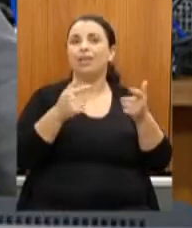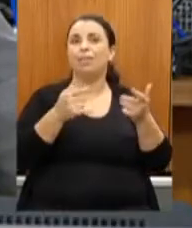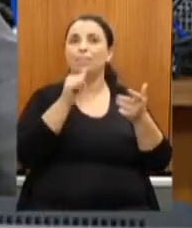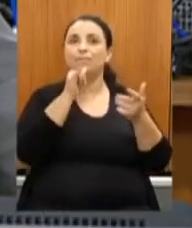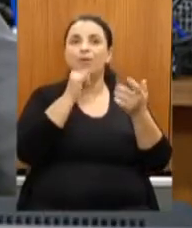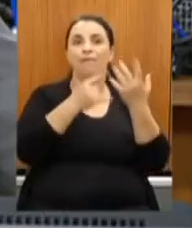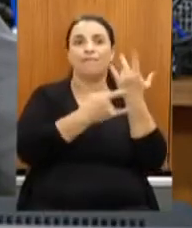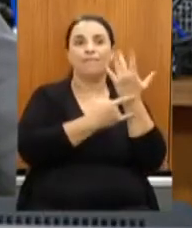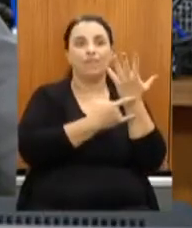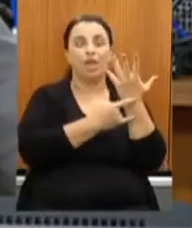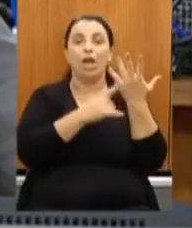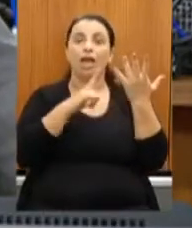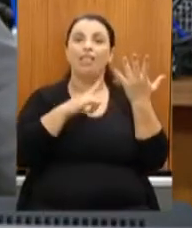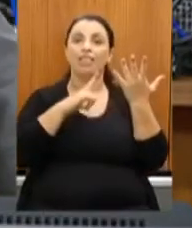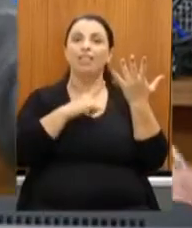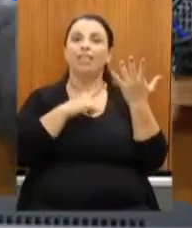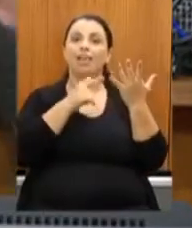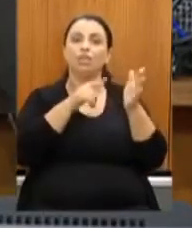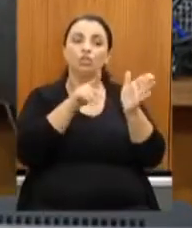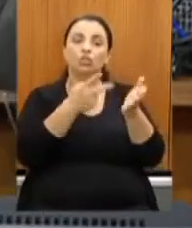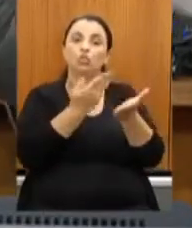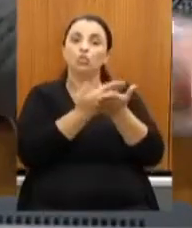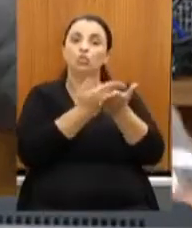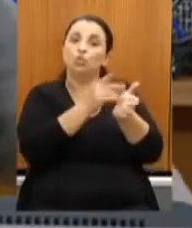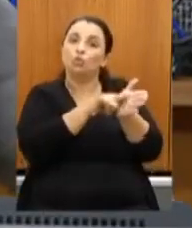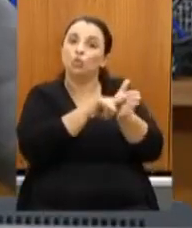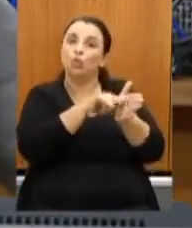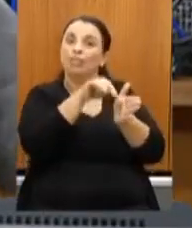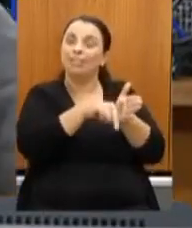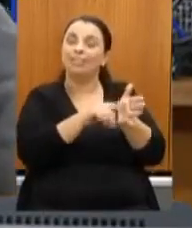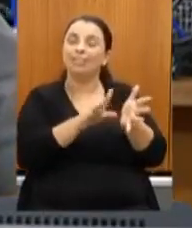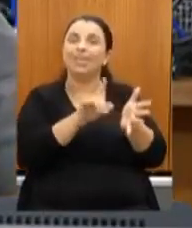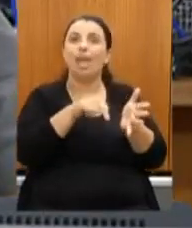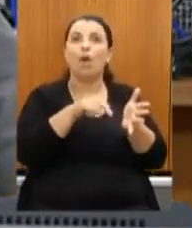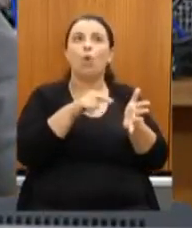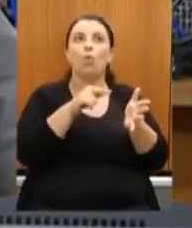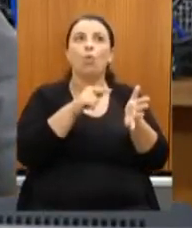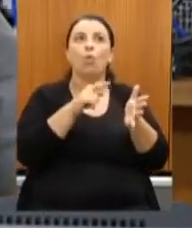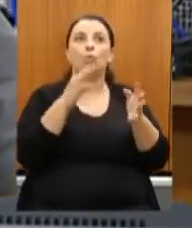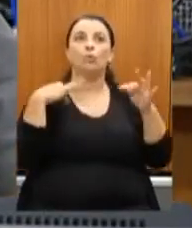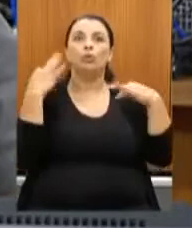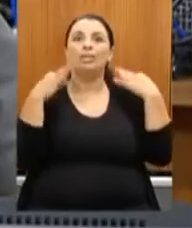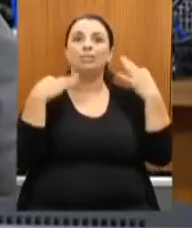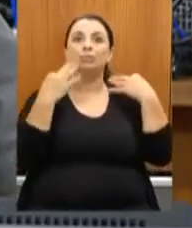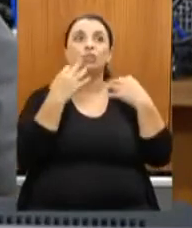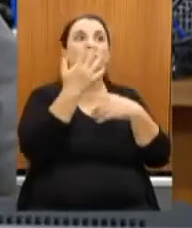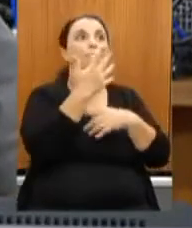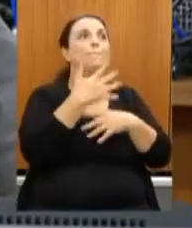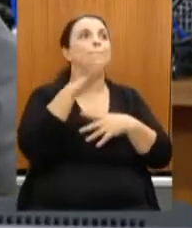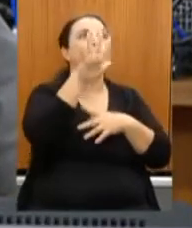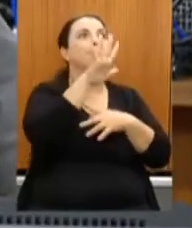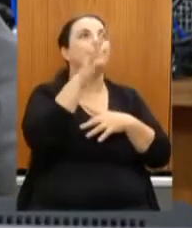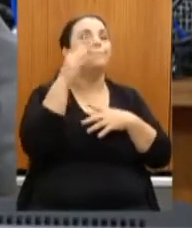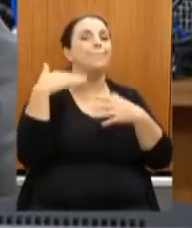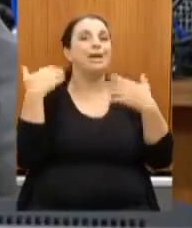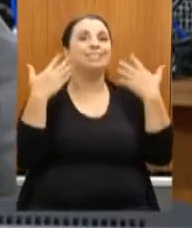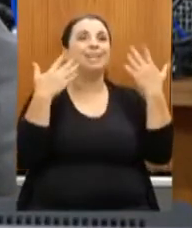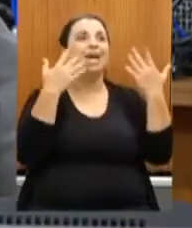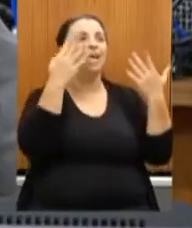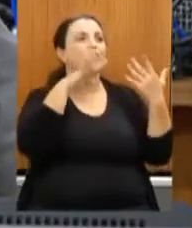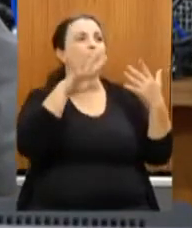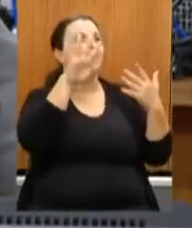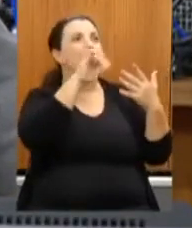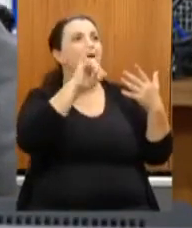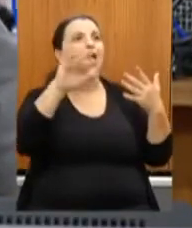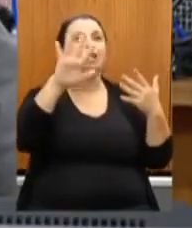nesse sentido, que é o turismo de paisagem tão explorado na Europa e ainda uma modalidade um tanto